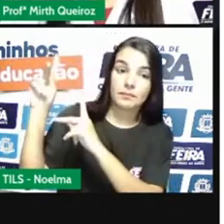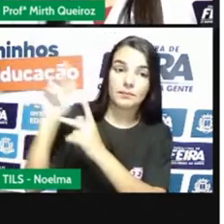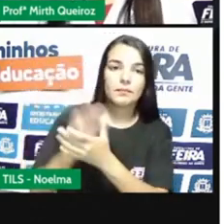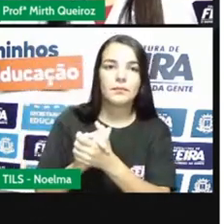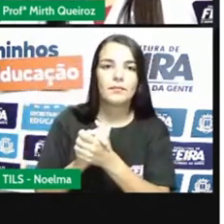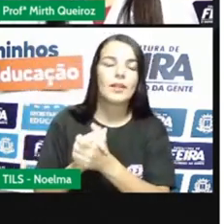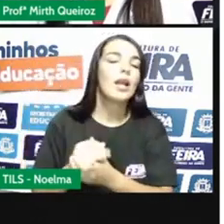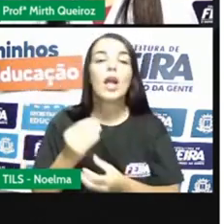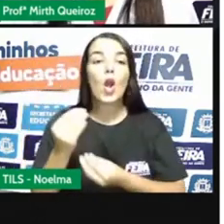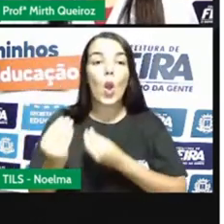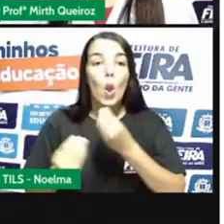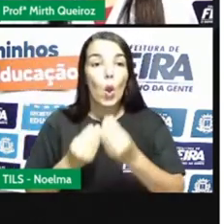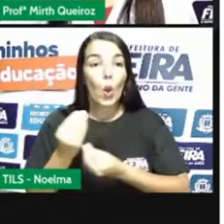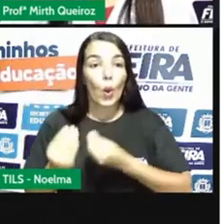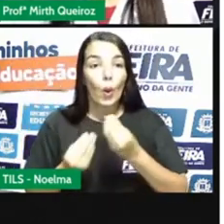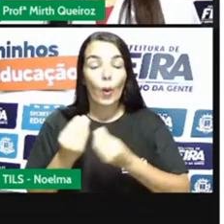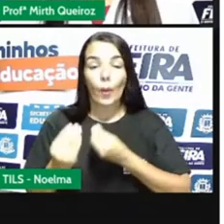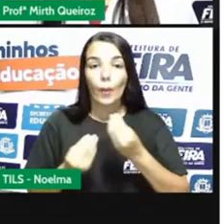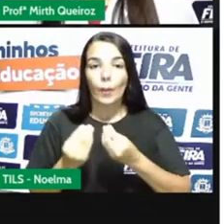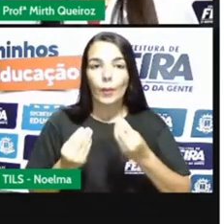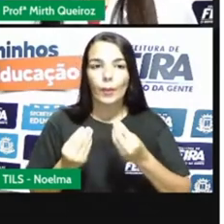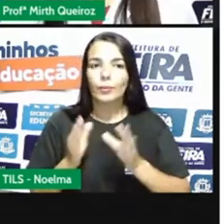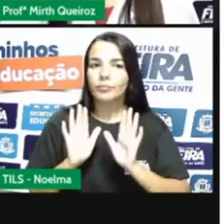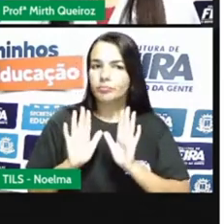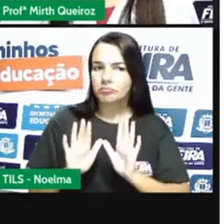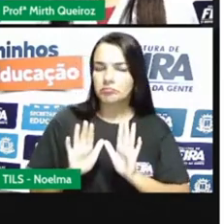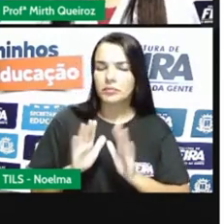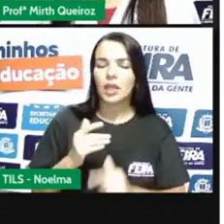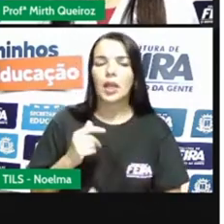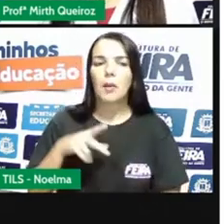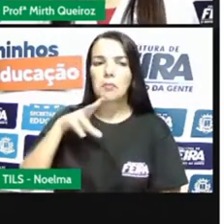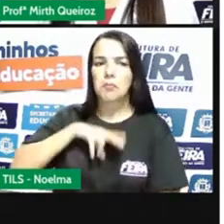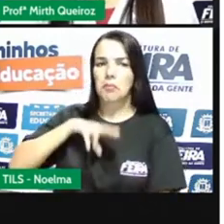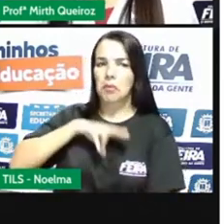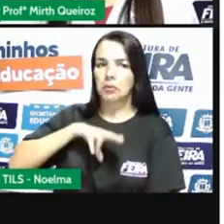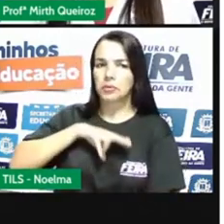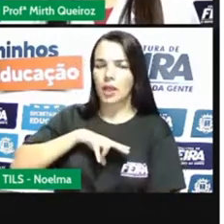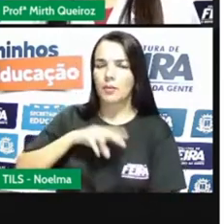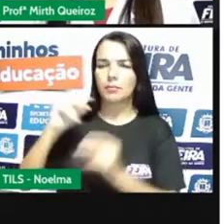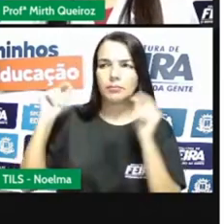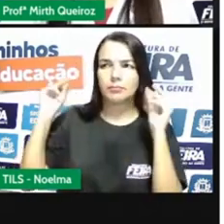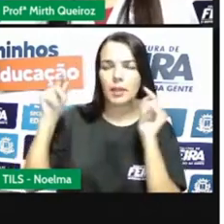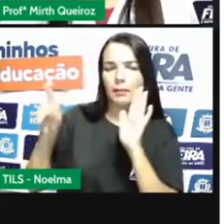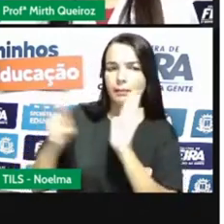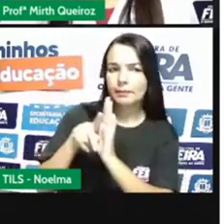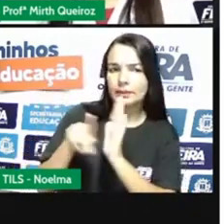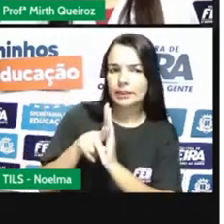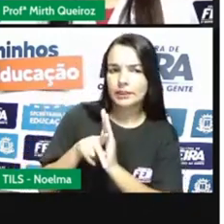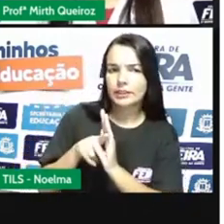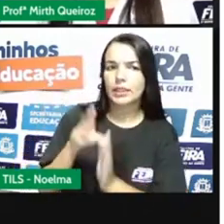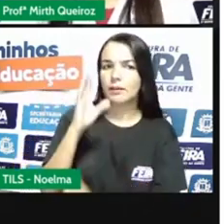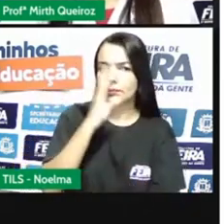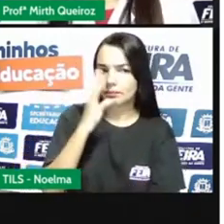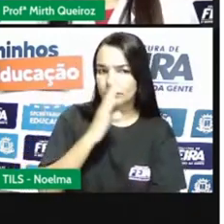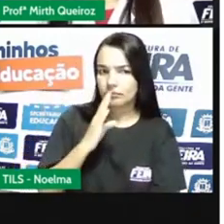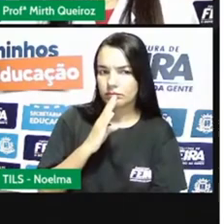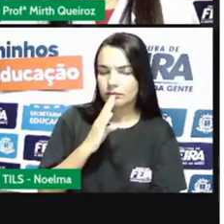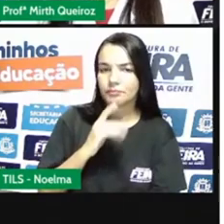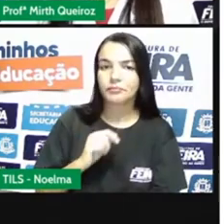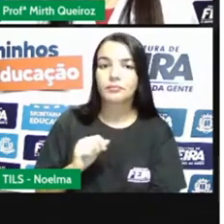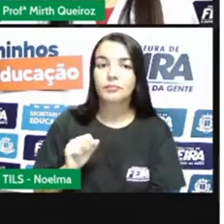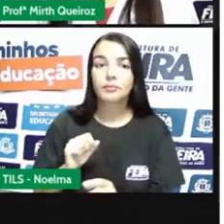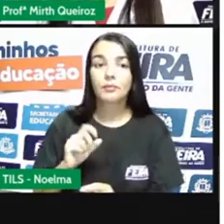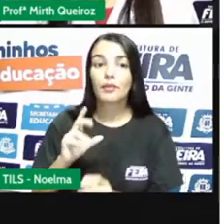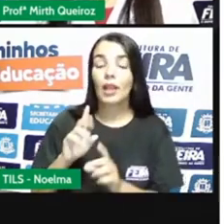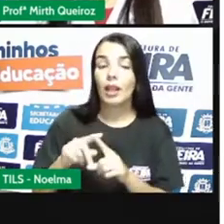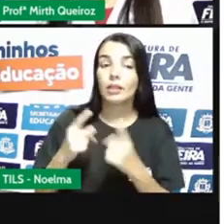E como é que o Brasil, Portugal, né? verdade, o Brasil era a colônia. Como é que Portugal iria resolver essa situação? Como é